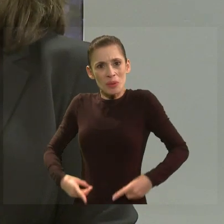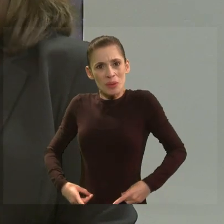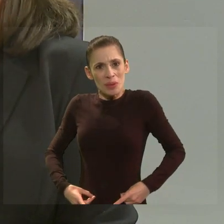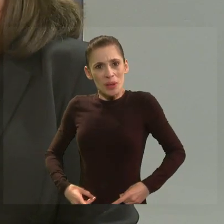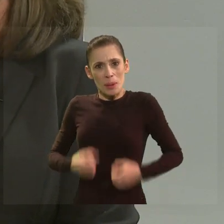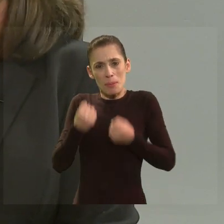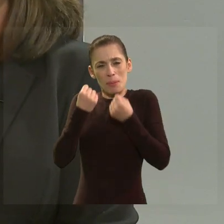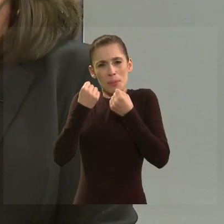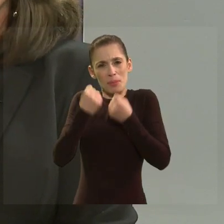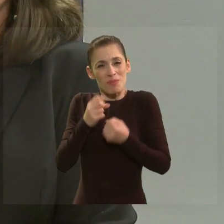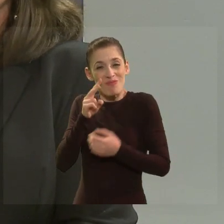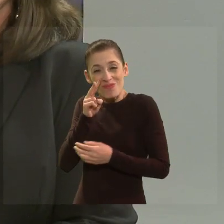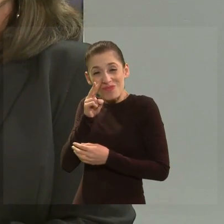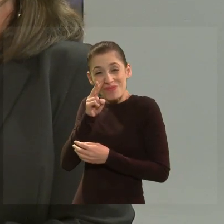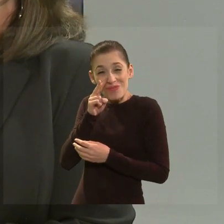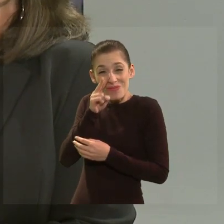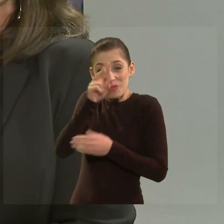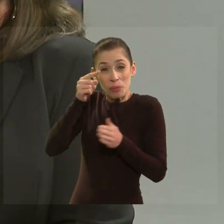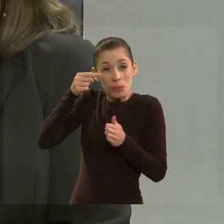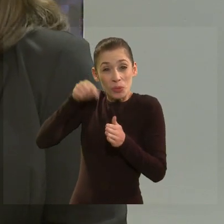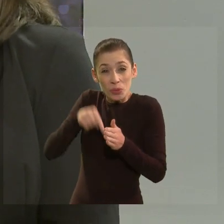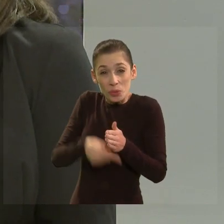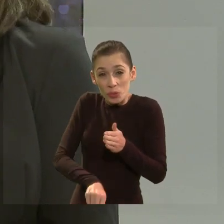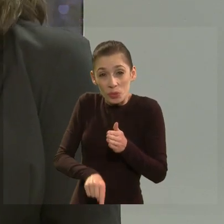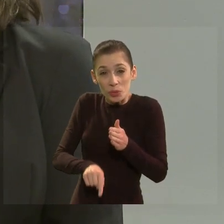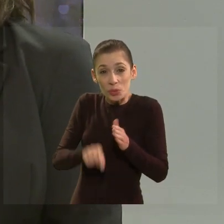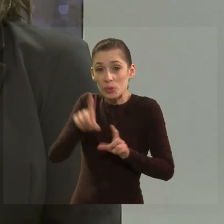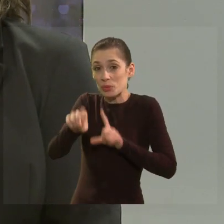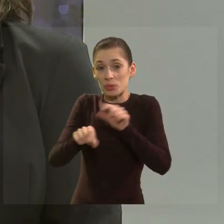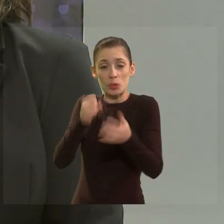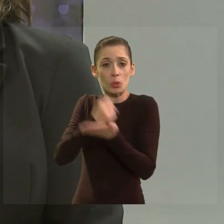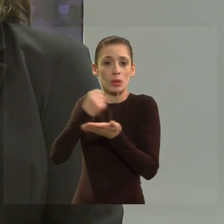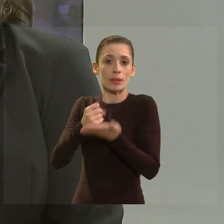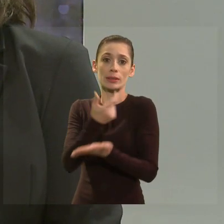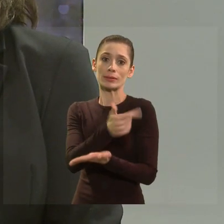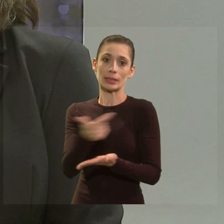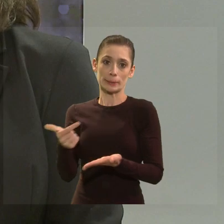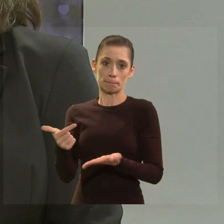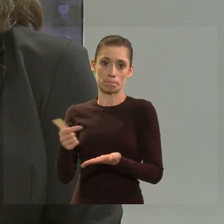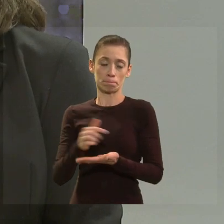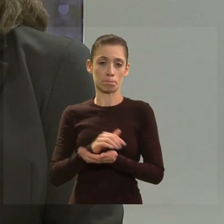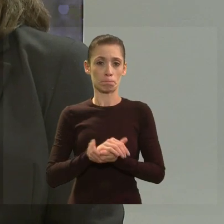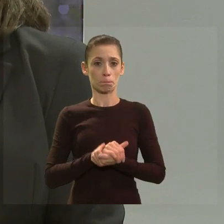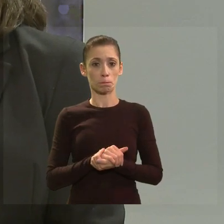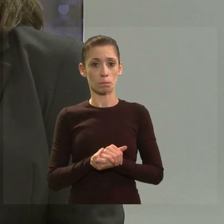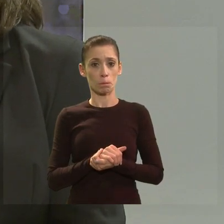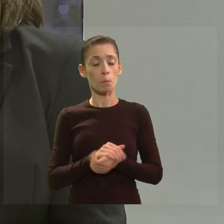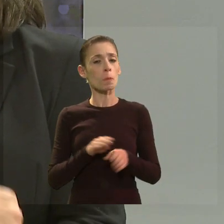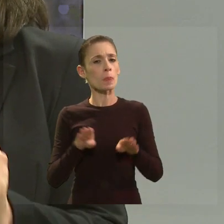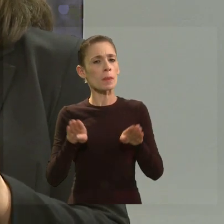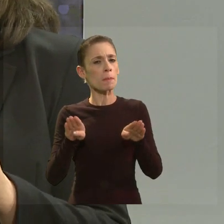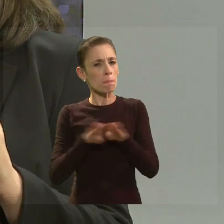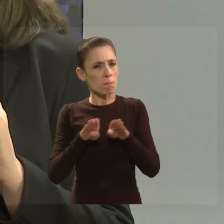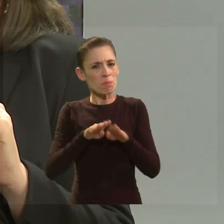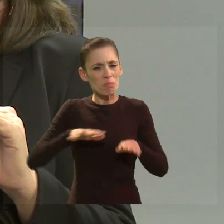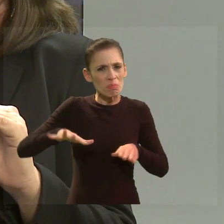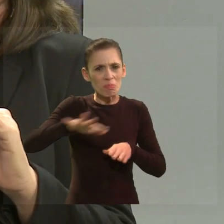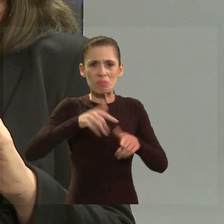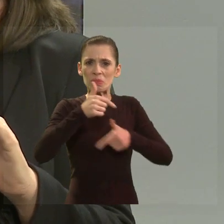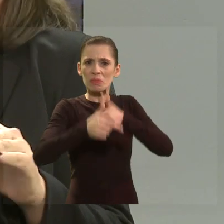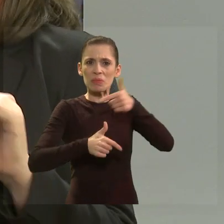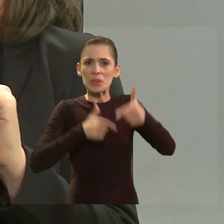acabam sendo selecionadas. Também o a gente vê muito frequentemente no mercado de trabalho, assim, que elas acabam ficando